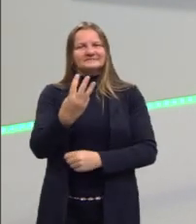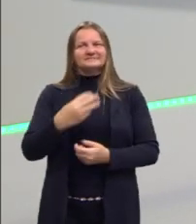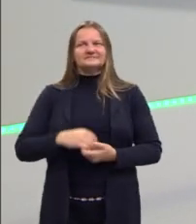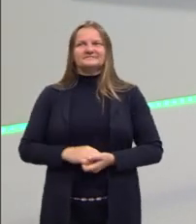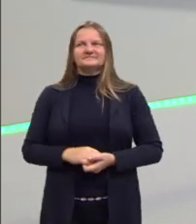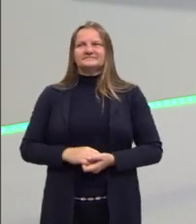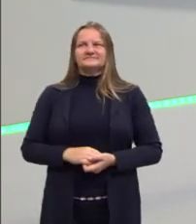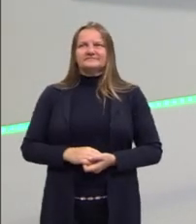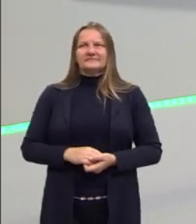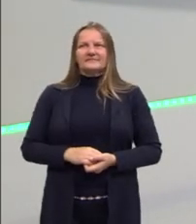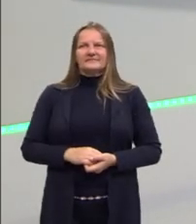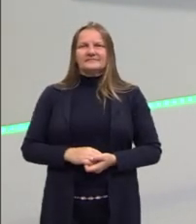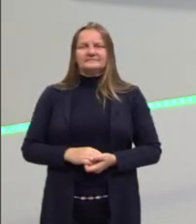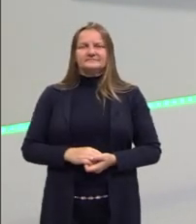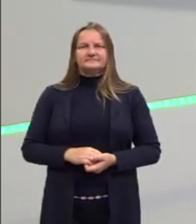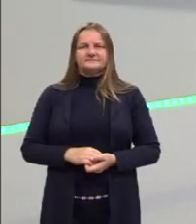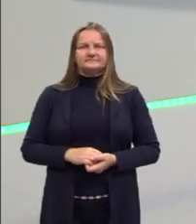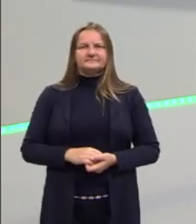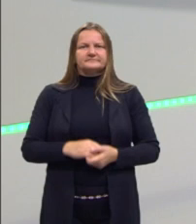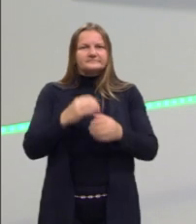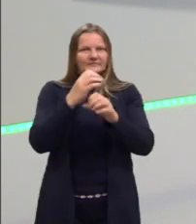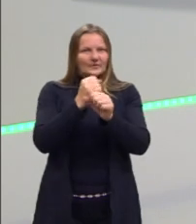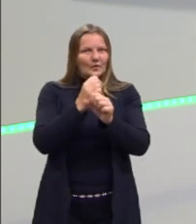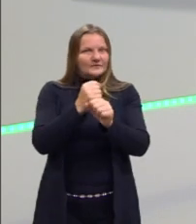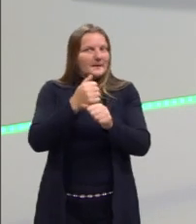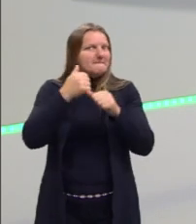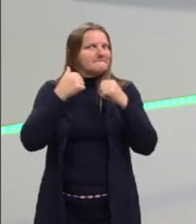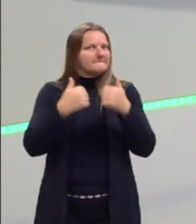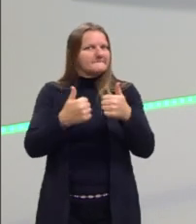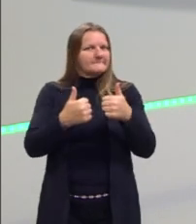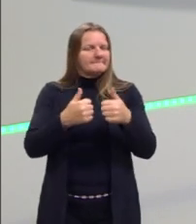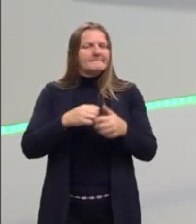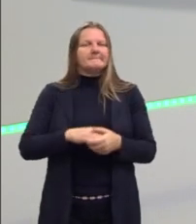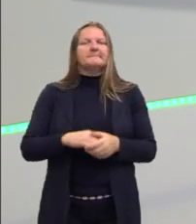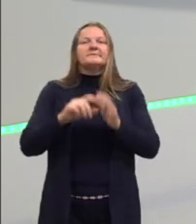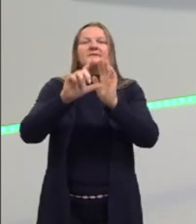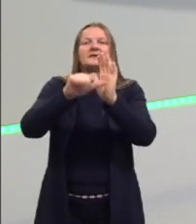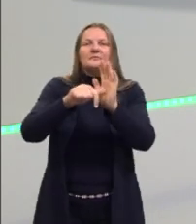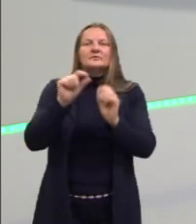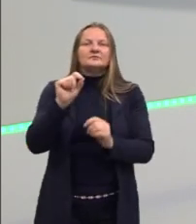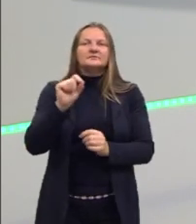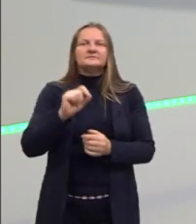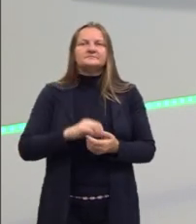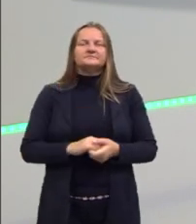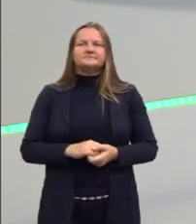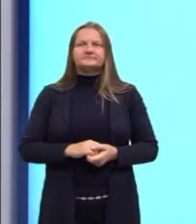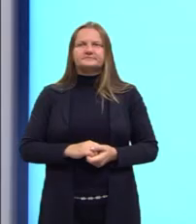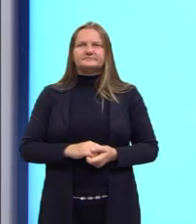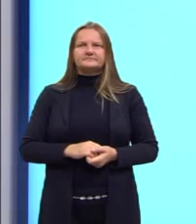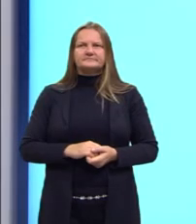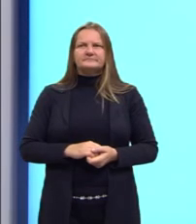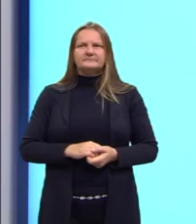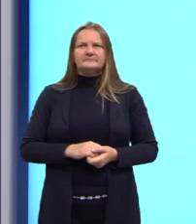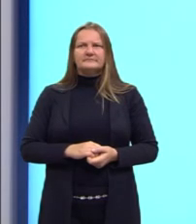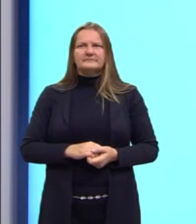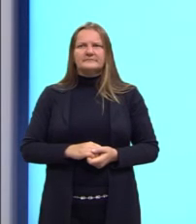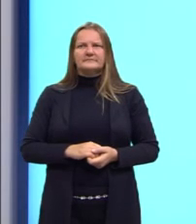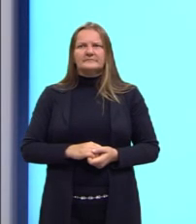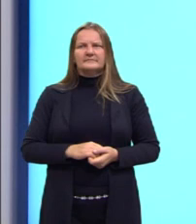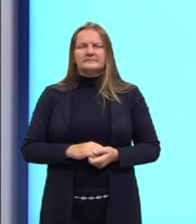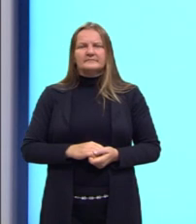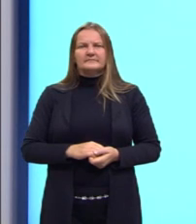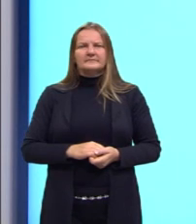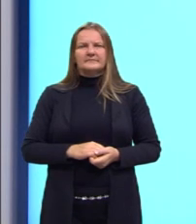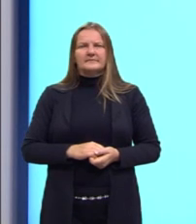Para te alcançar a nota máxima nessa competência. Depois, reproduzir informações batidas no